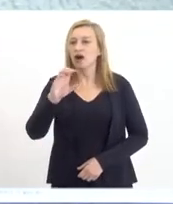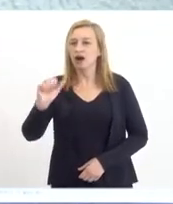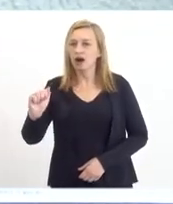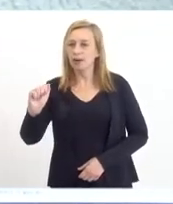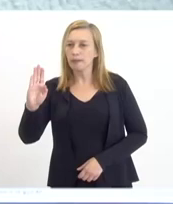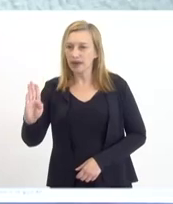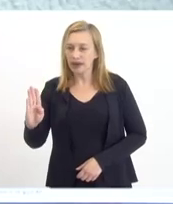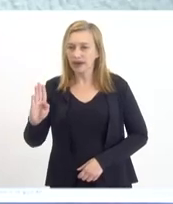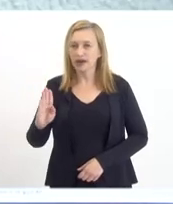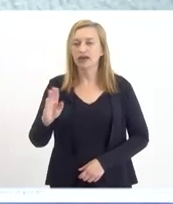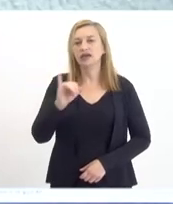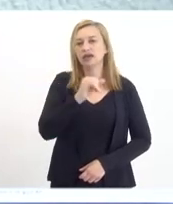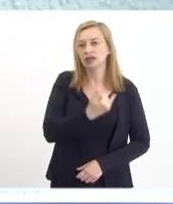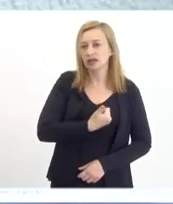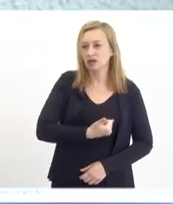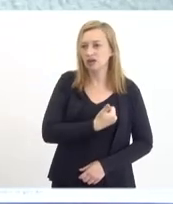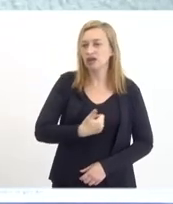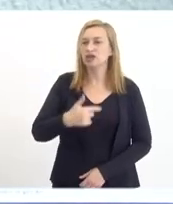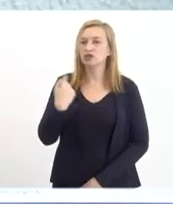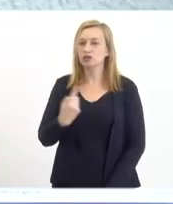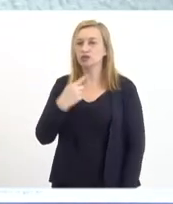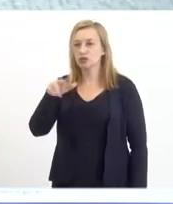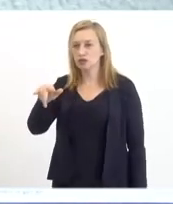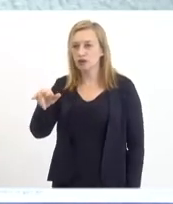subseção Itaguaí, nosso irmão,